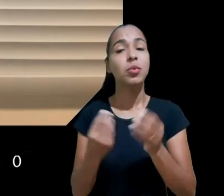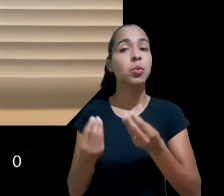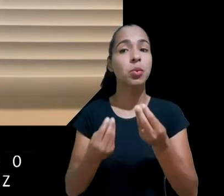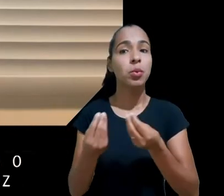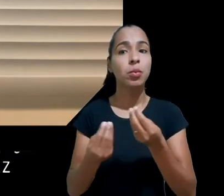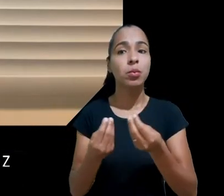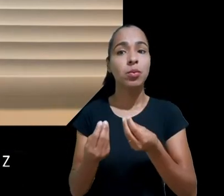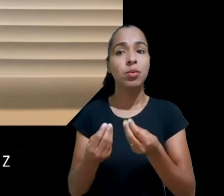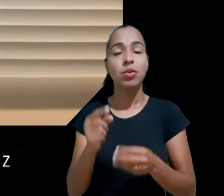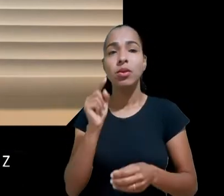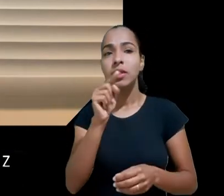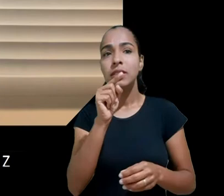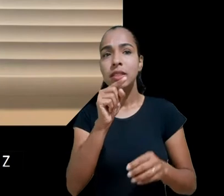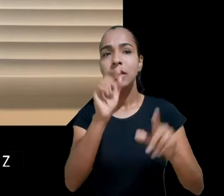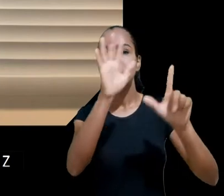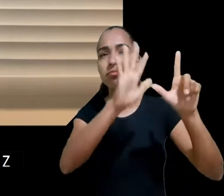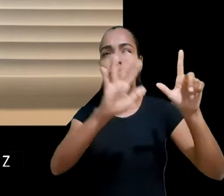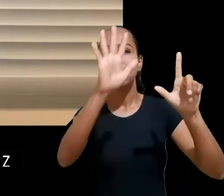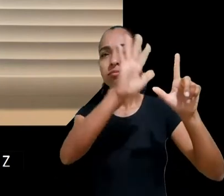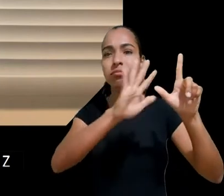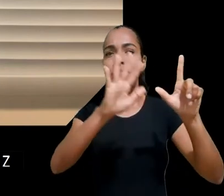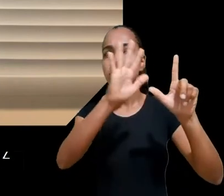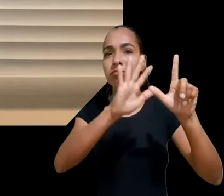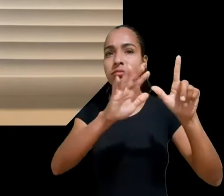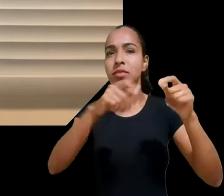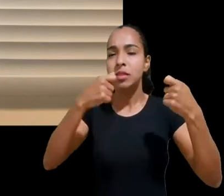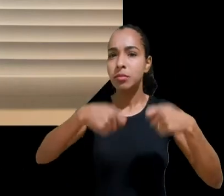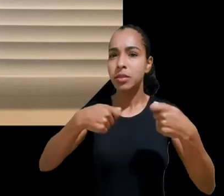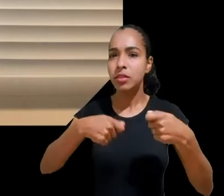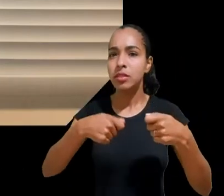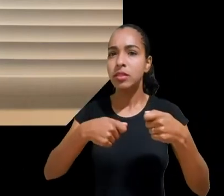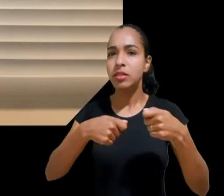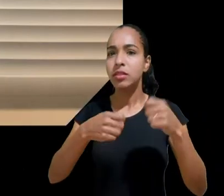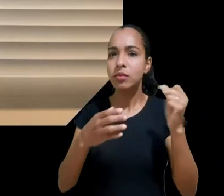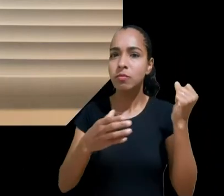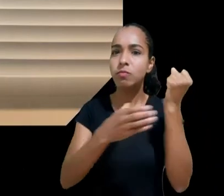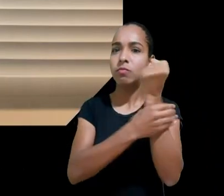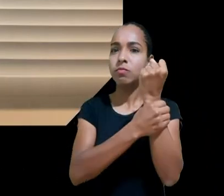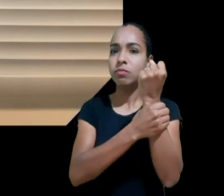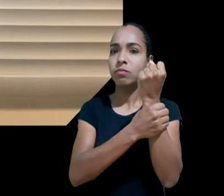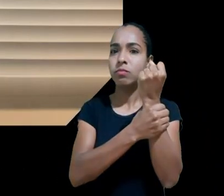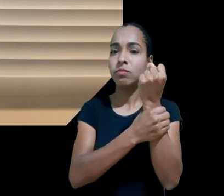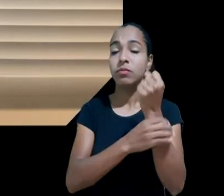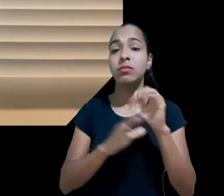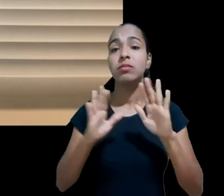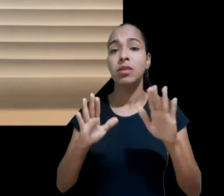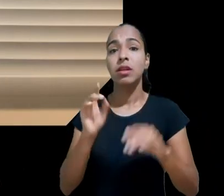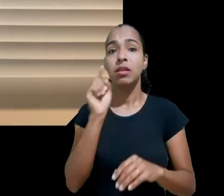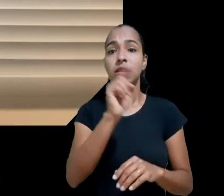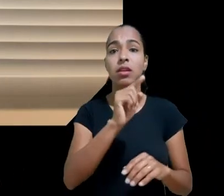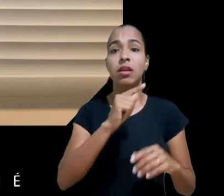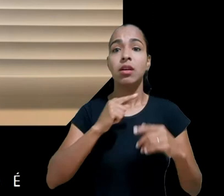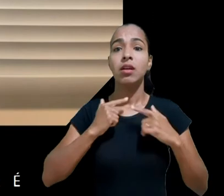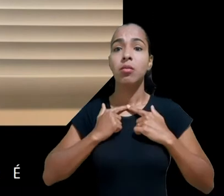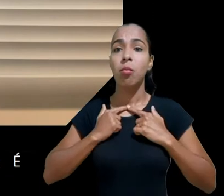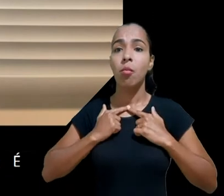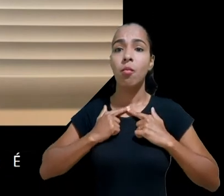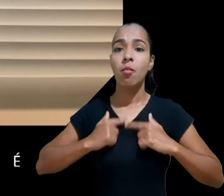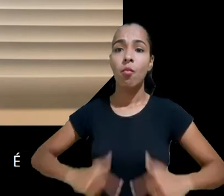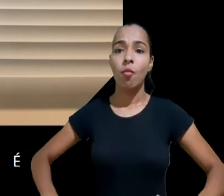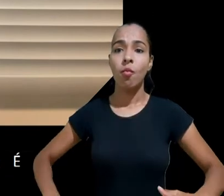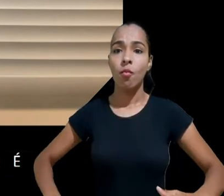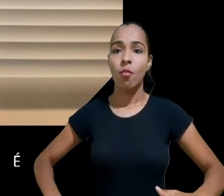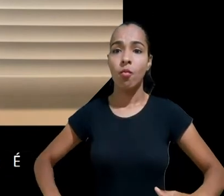faça um controle prévio de conteúdos quando ela é um meio neutro, ou seja, ela é um mero espaço virtual